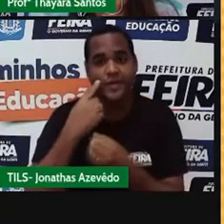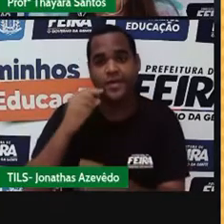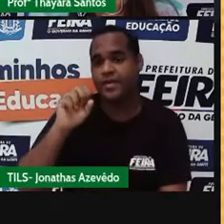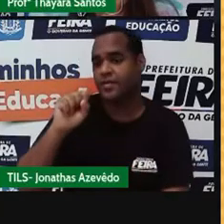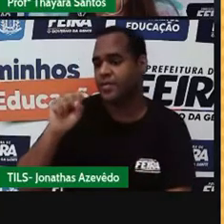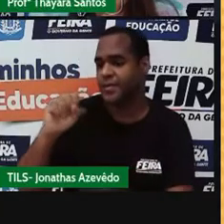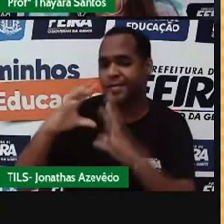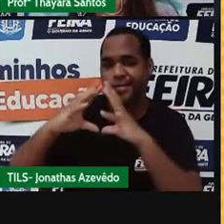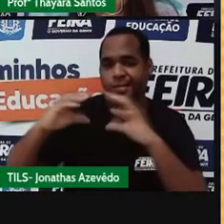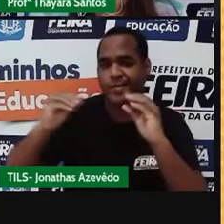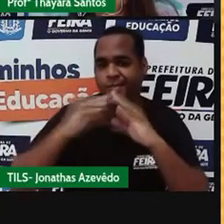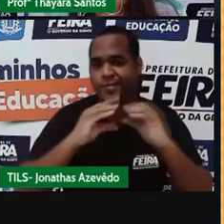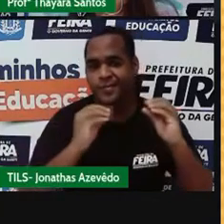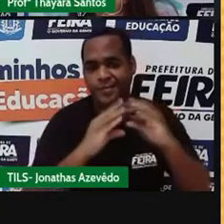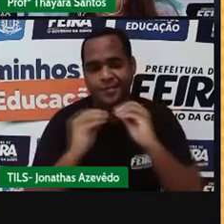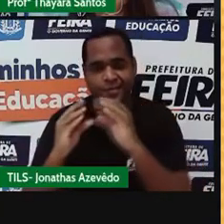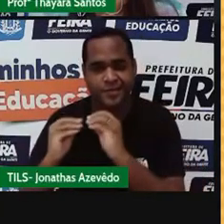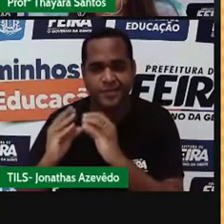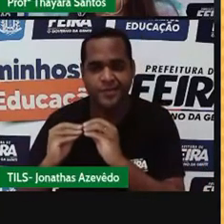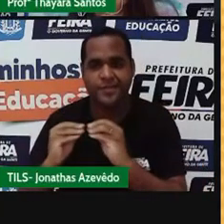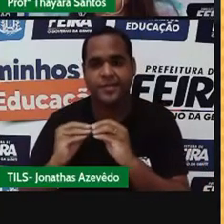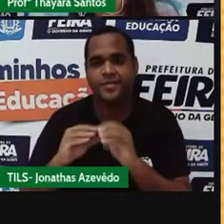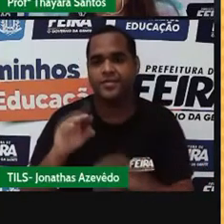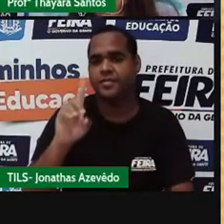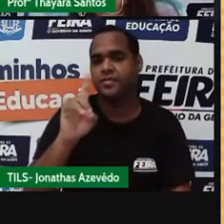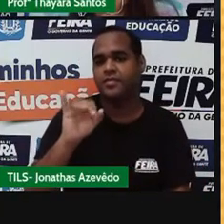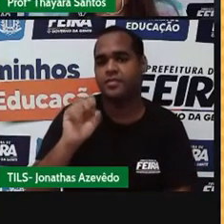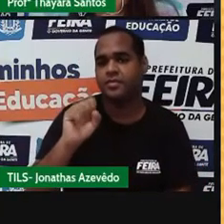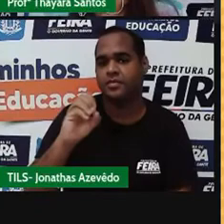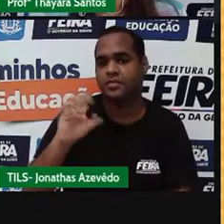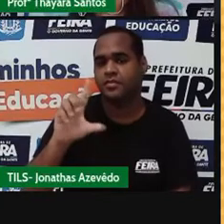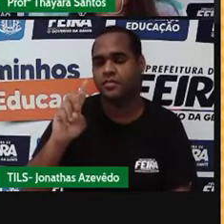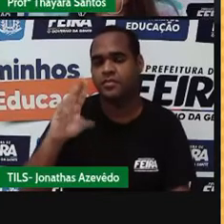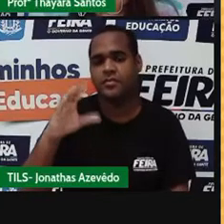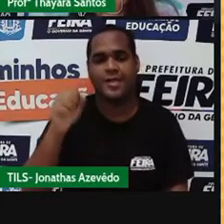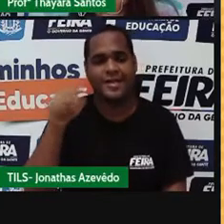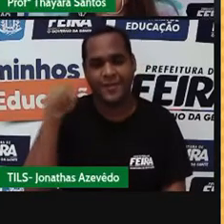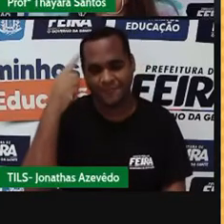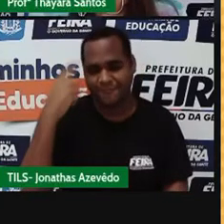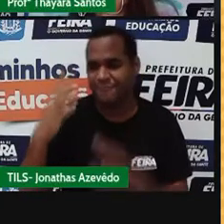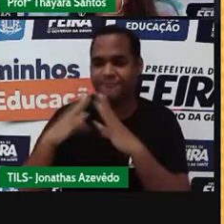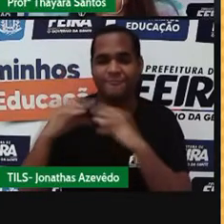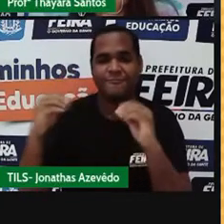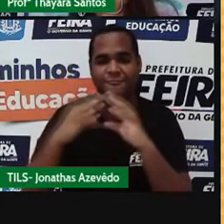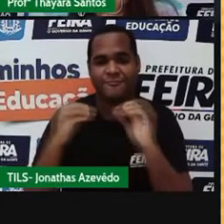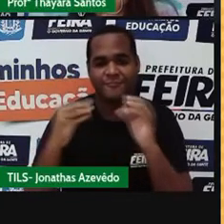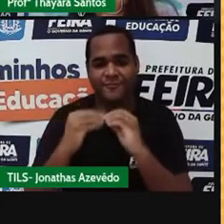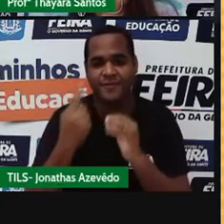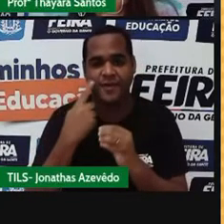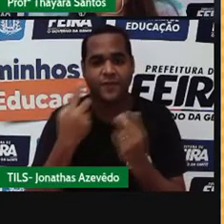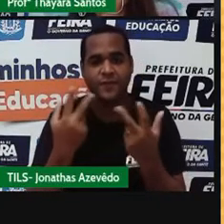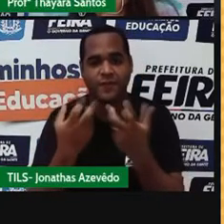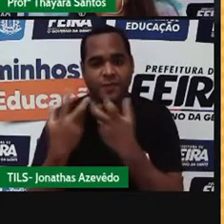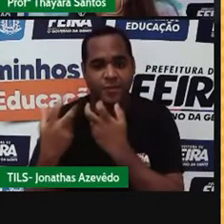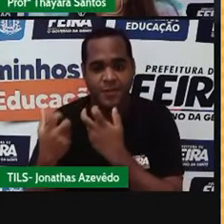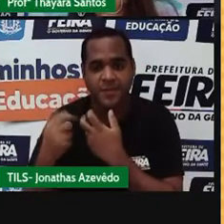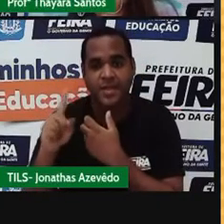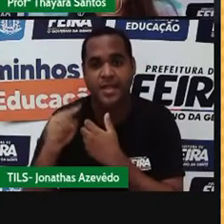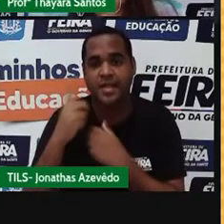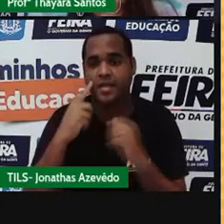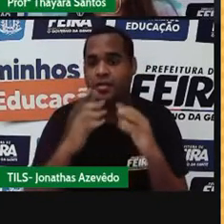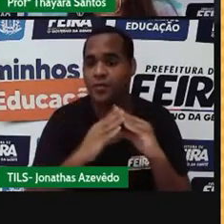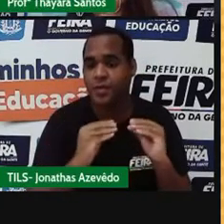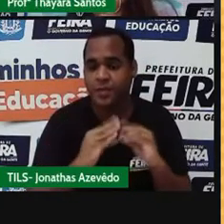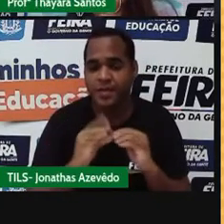desaparece, chamamos de dissolução, que é o que fazemos quando efetuamos o ato de dissolver